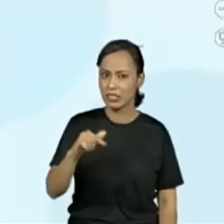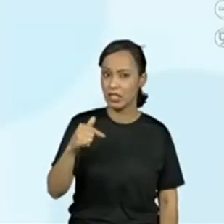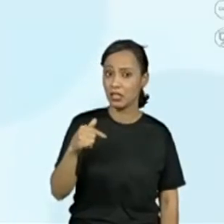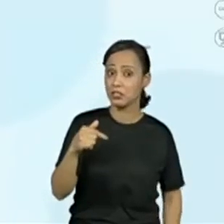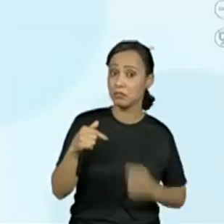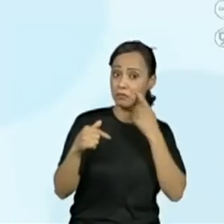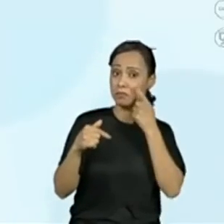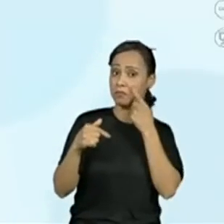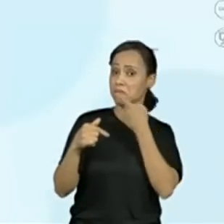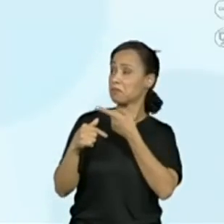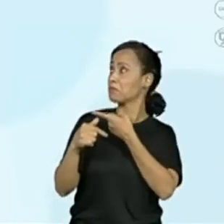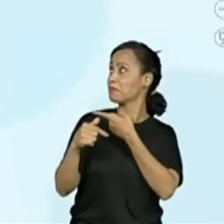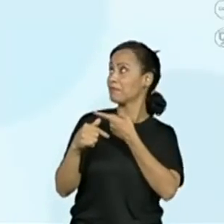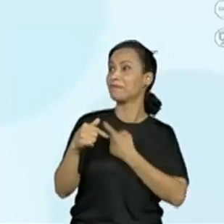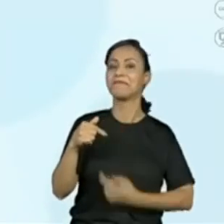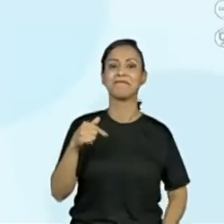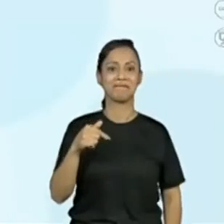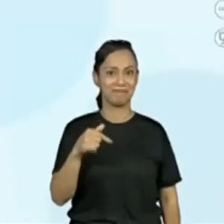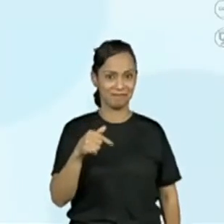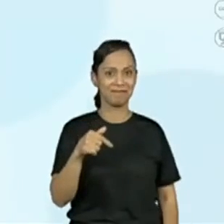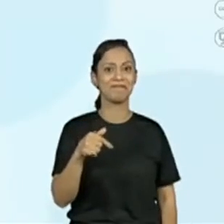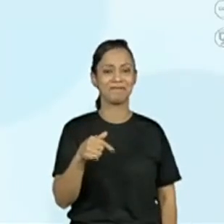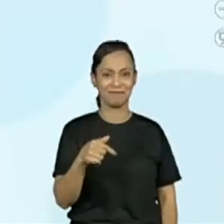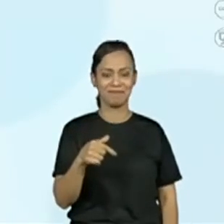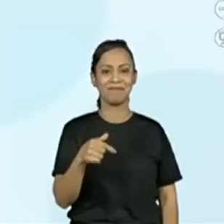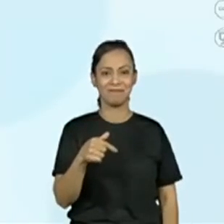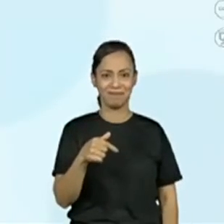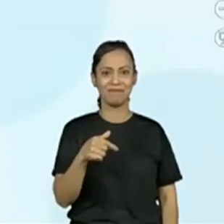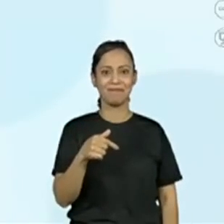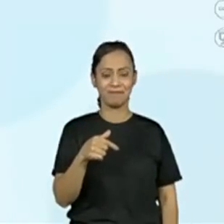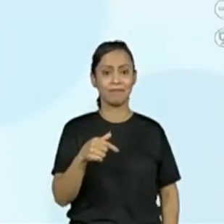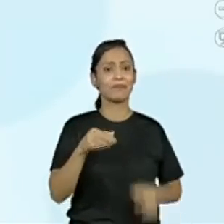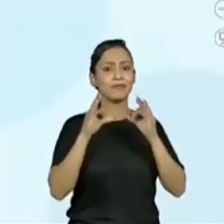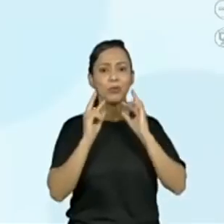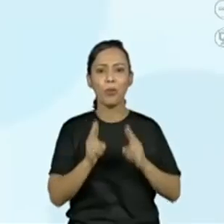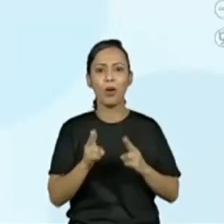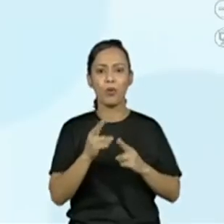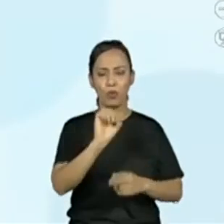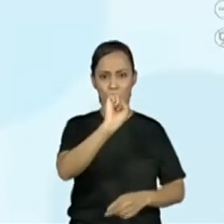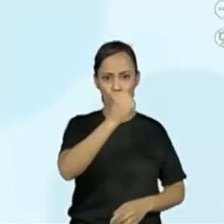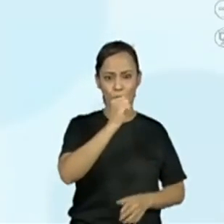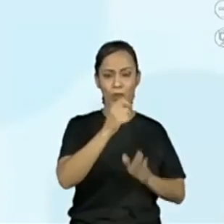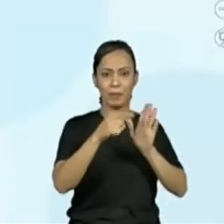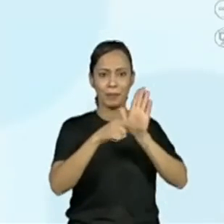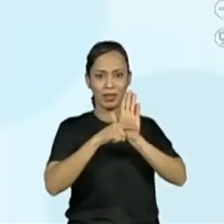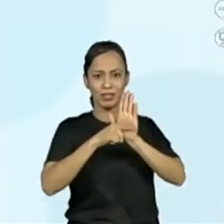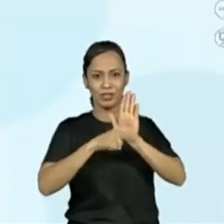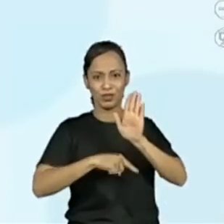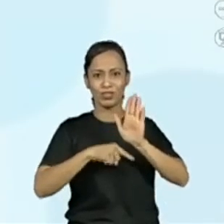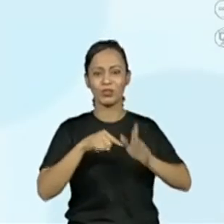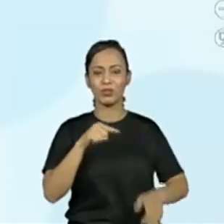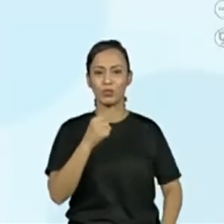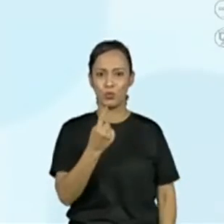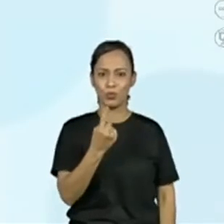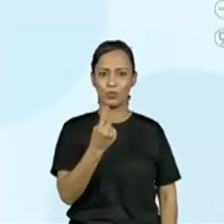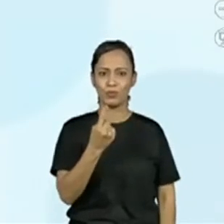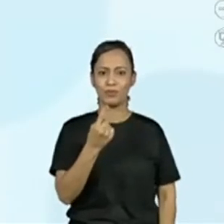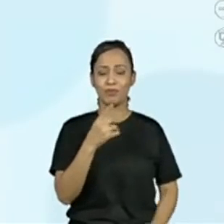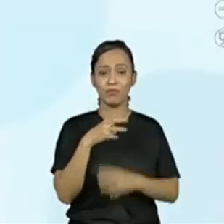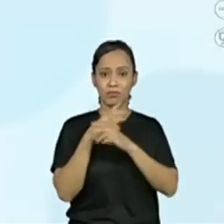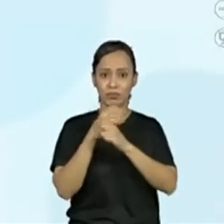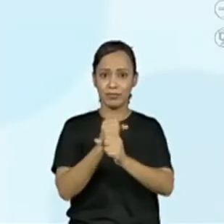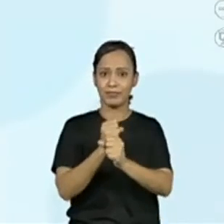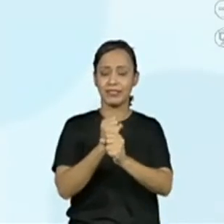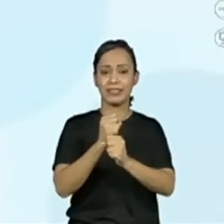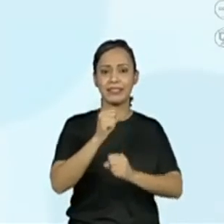mesmo? Então, próxima tela, o 7, conforme pensamos. Então, na próxima tela... Seria